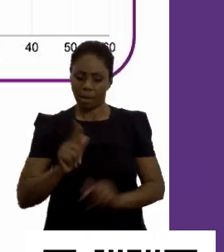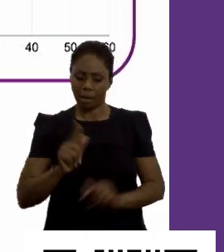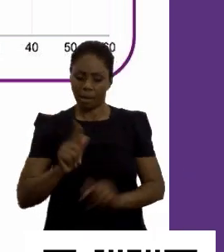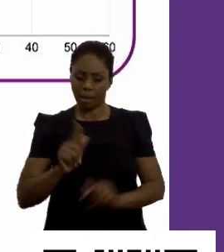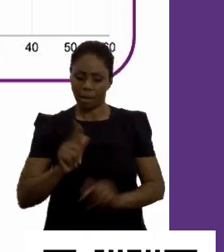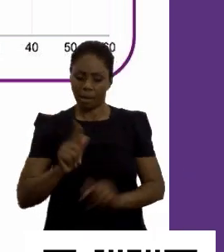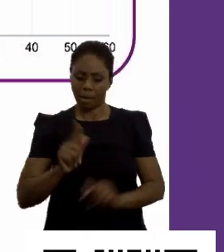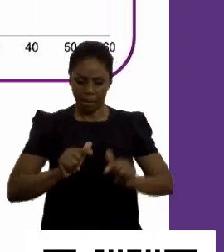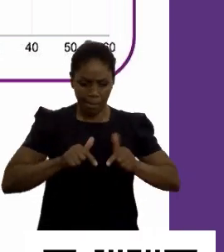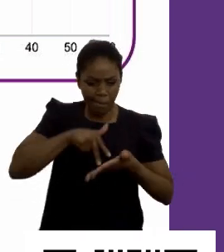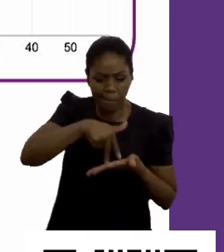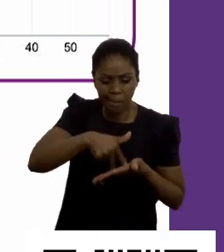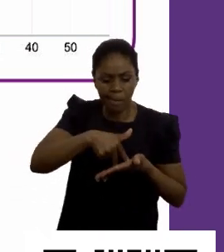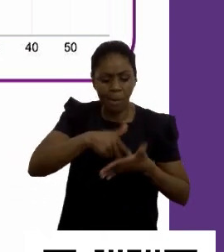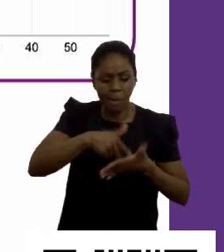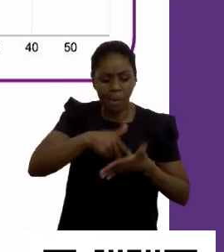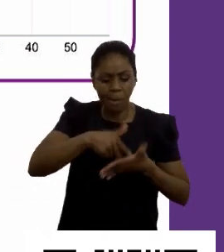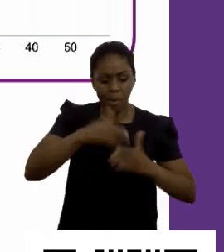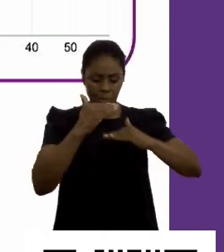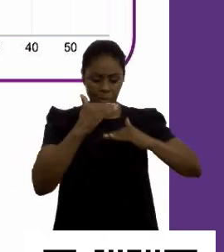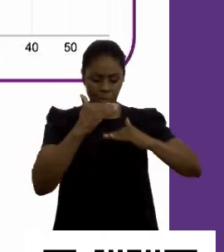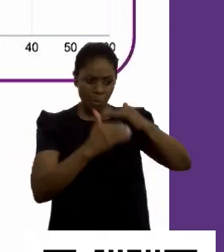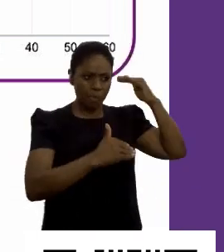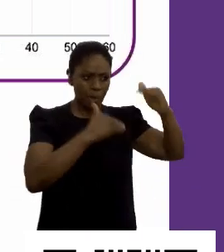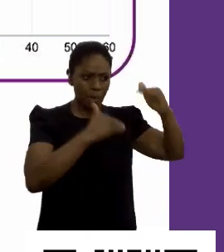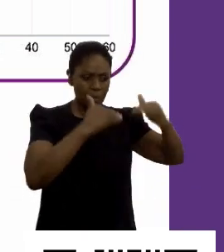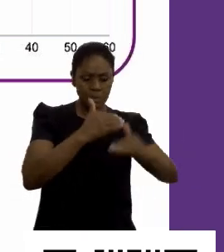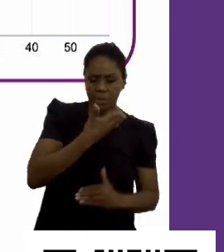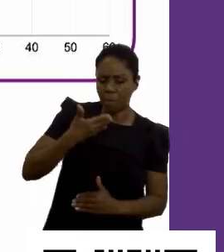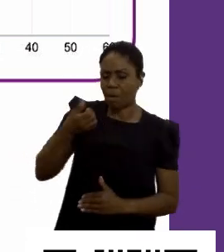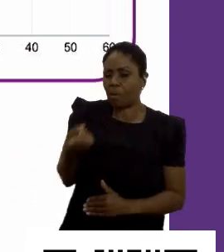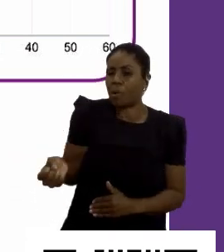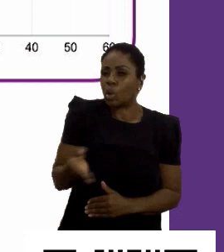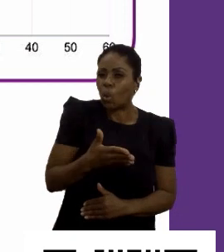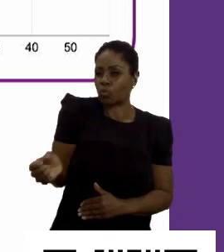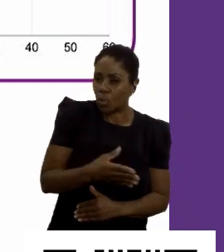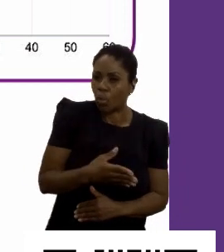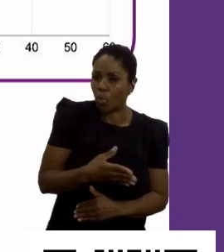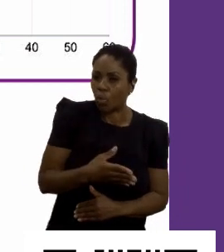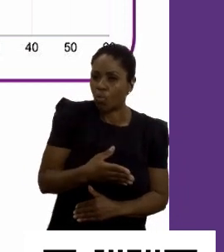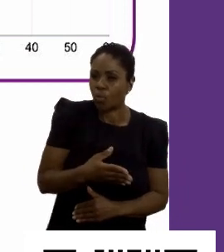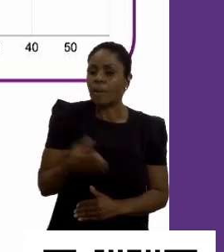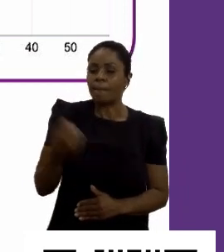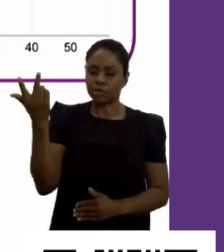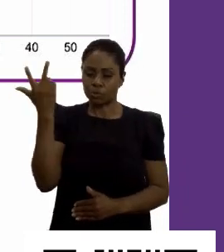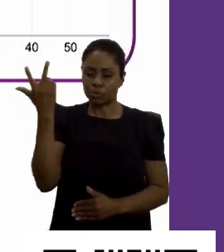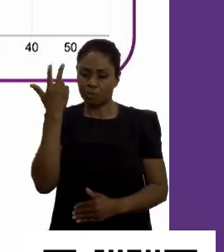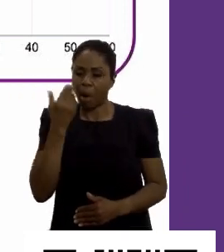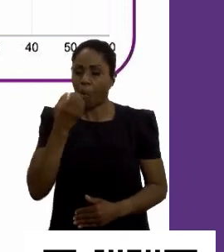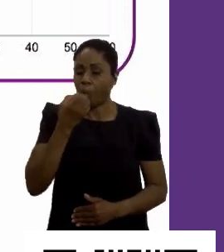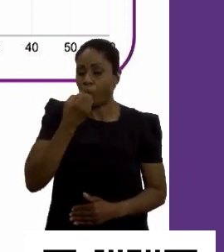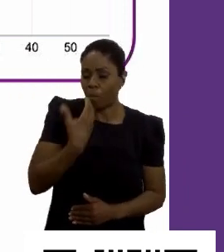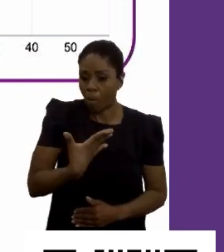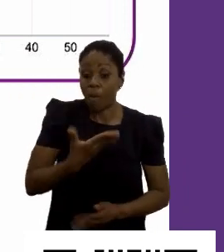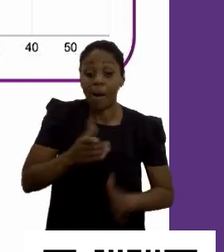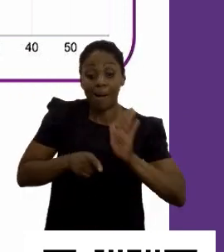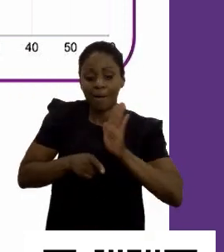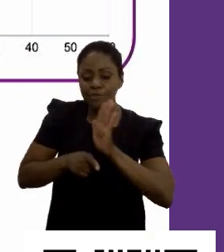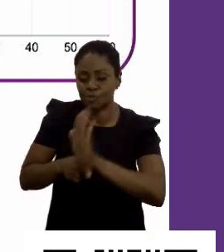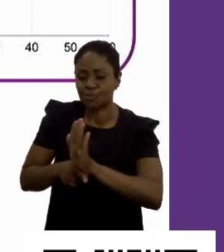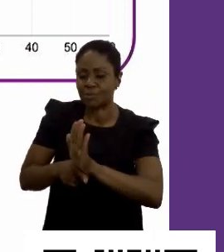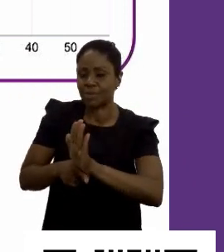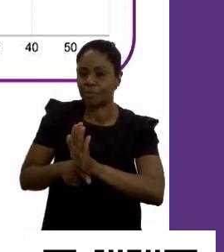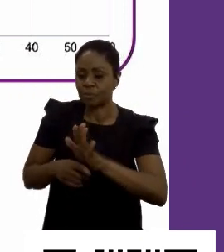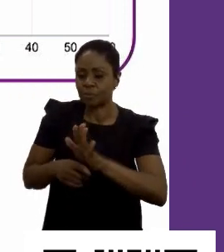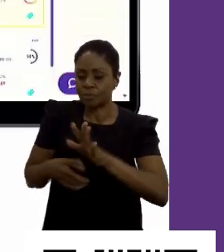processo mais dinâmico, mais atualizado, mais moderno, mais automatizado, vai contribuir com isso tudo